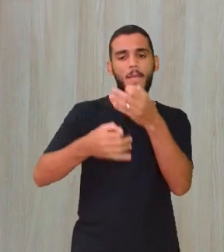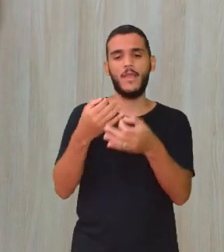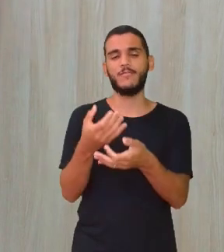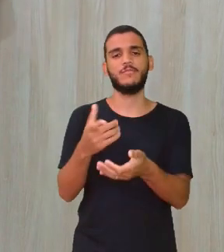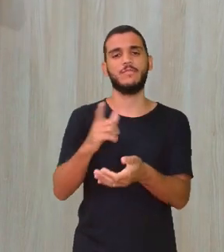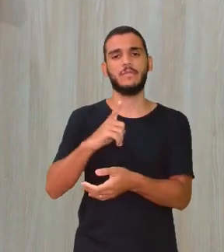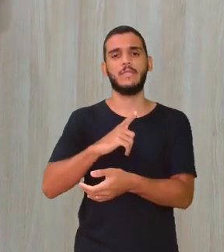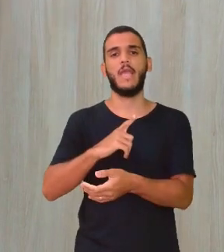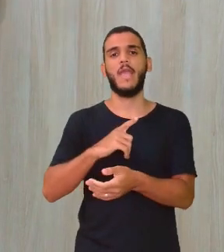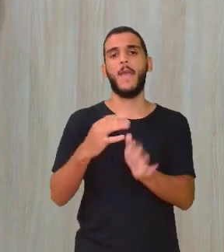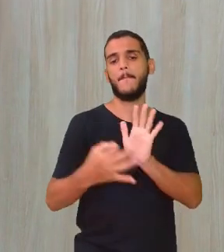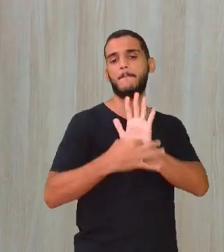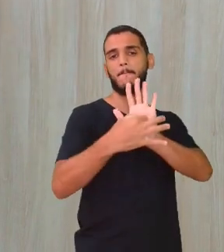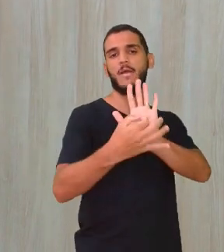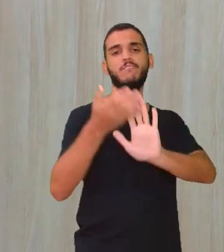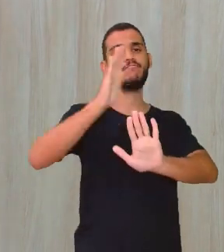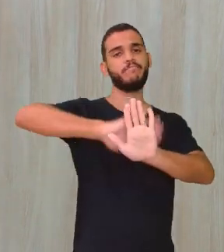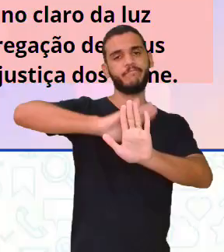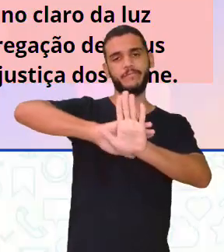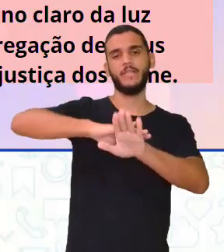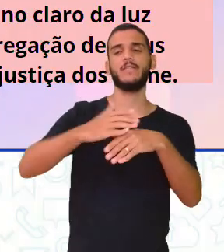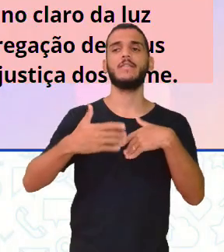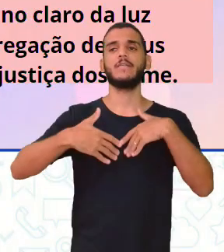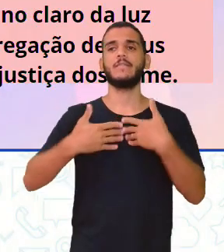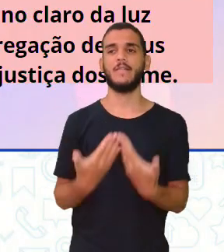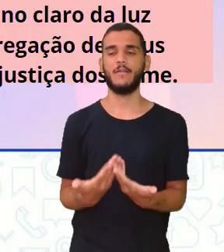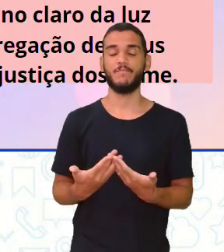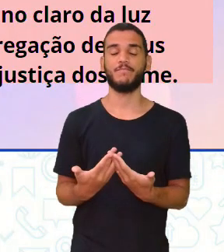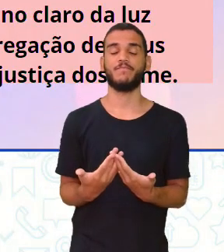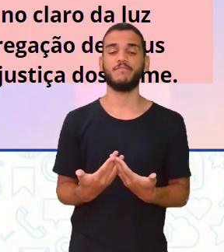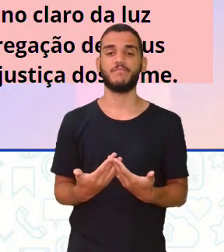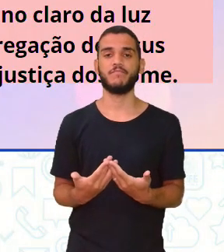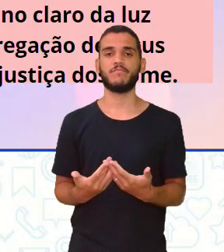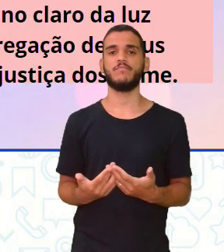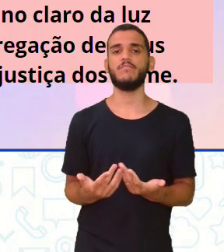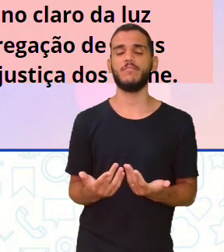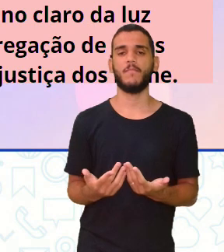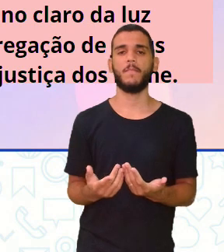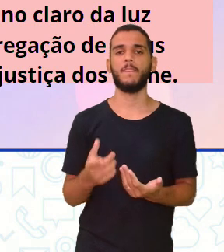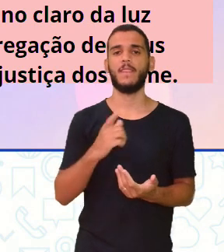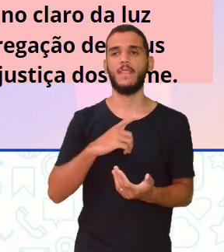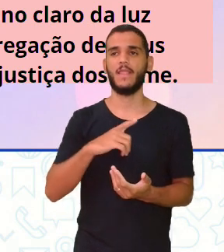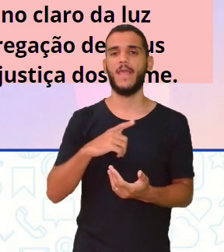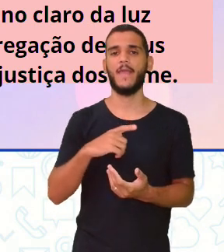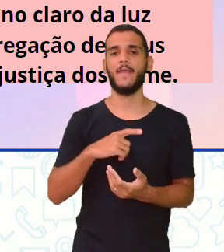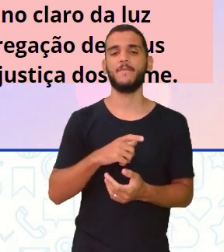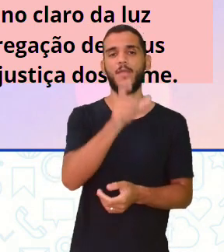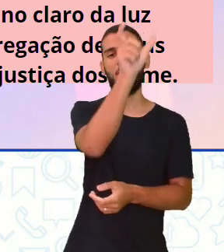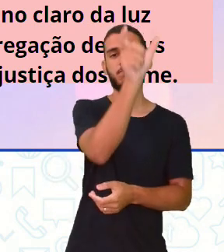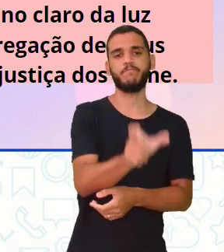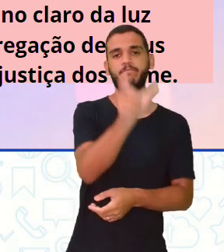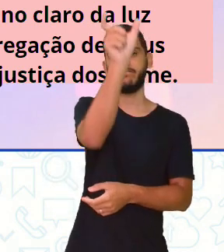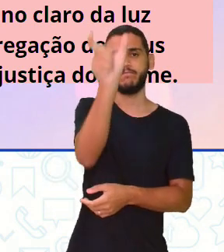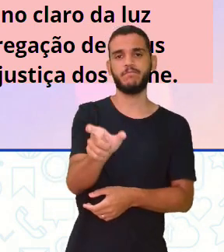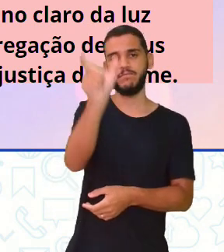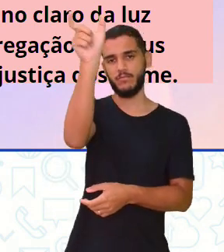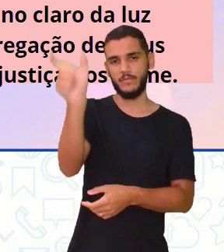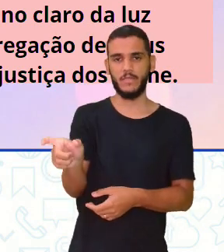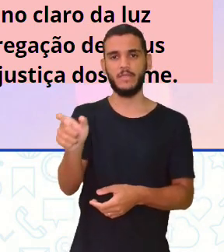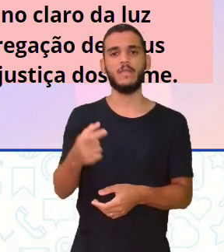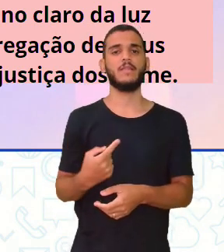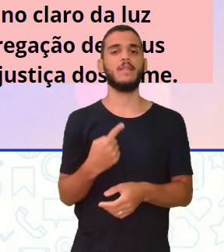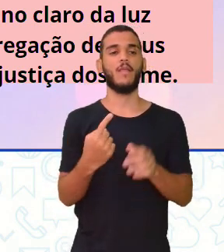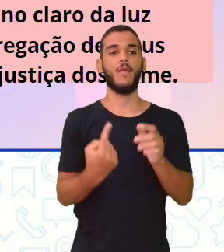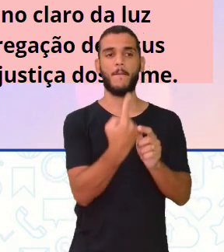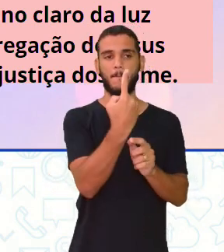inserir-se no mundo. Porque, ó, nesse primeiro quadradinho aqui, ele